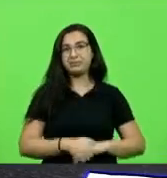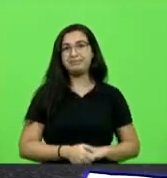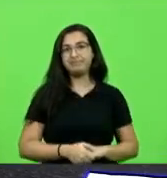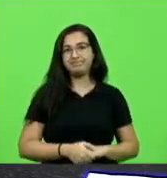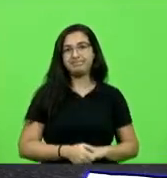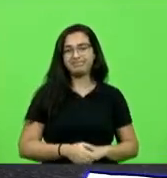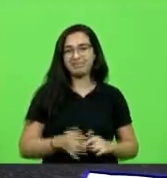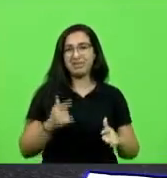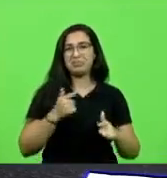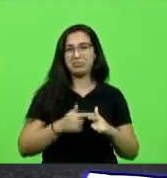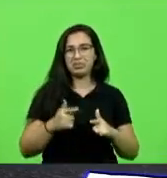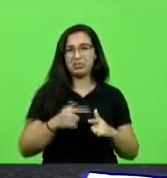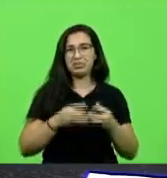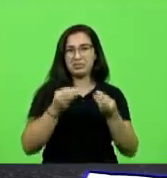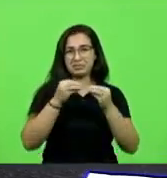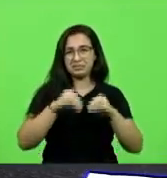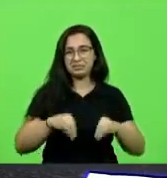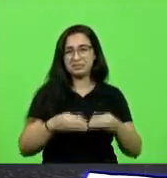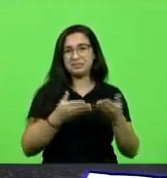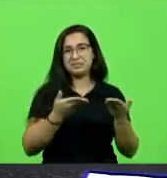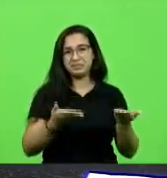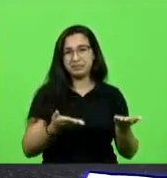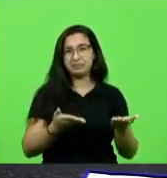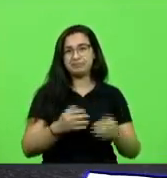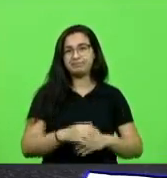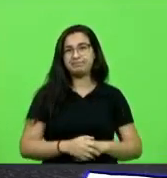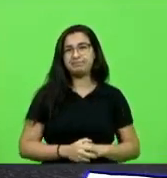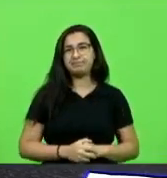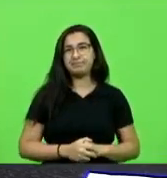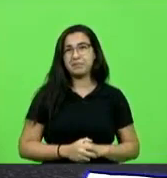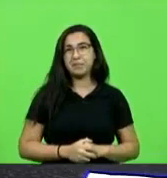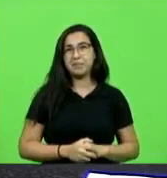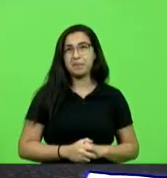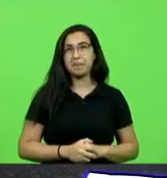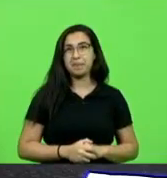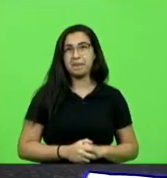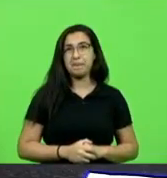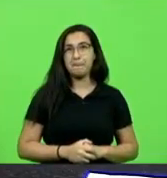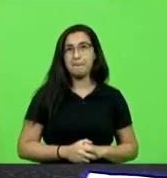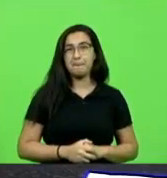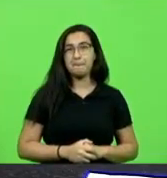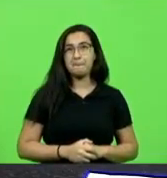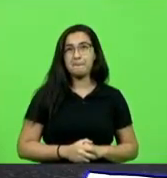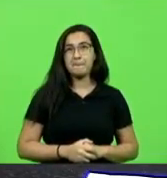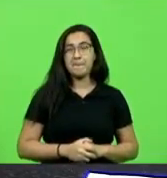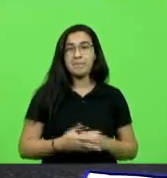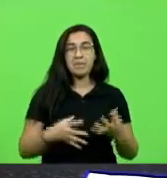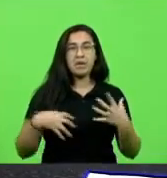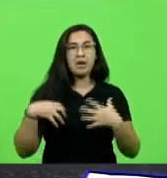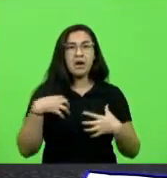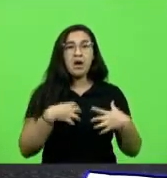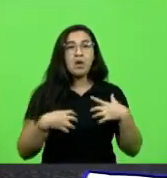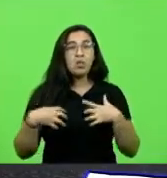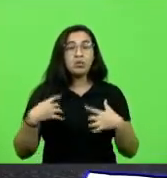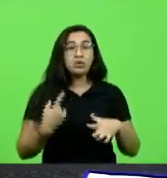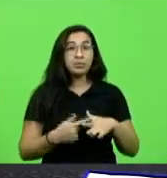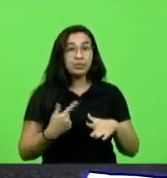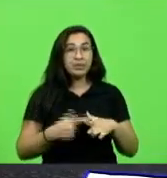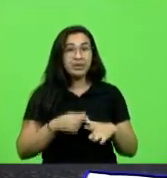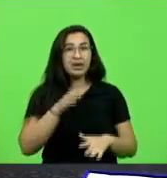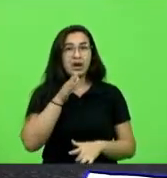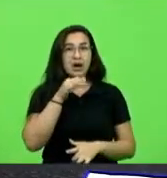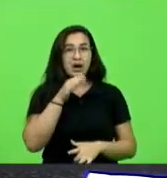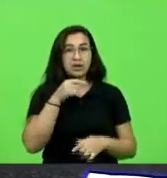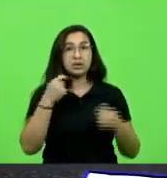lagoa da conceição é enorme e a angústia desses moradores é justamente porque a CASAM precisa